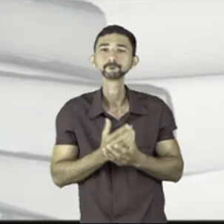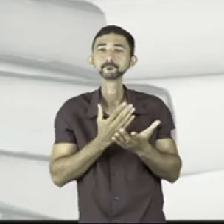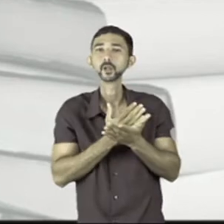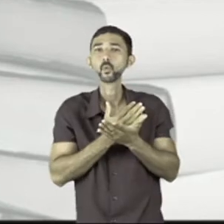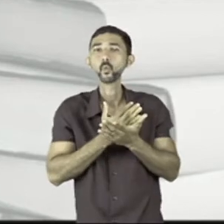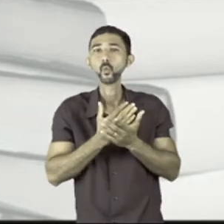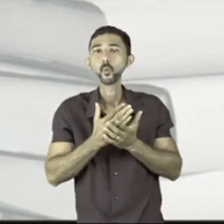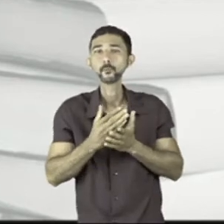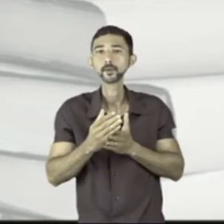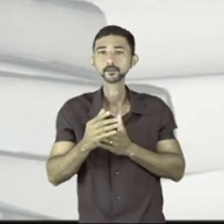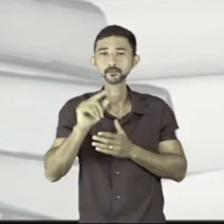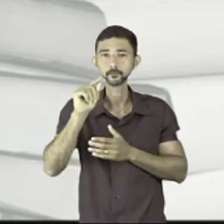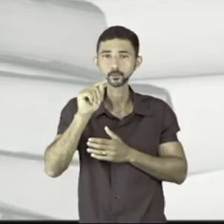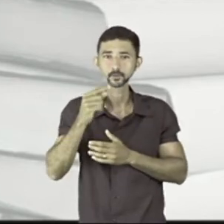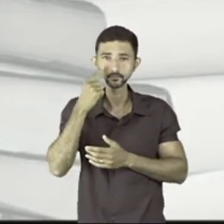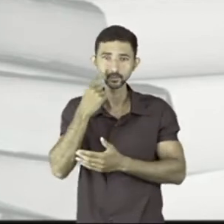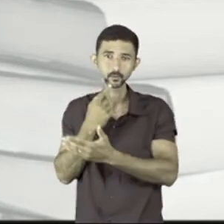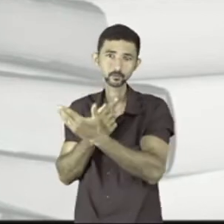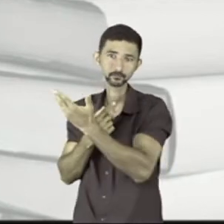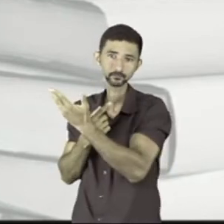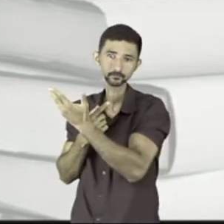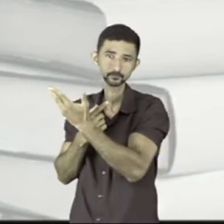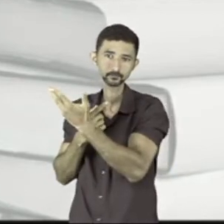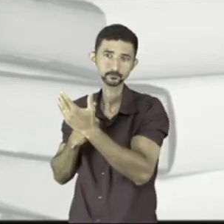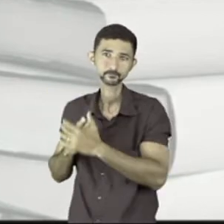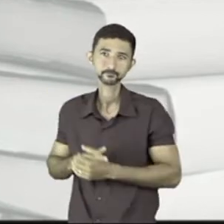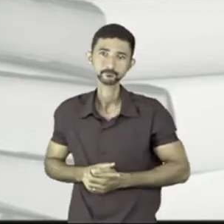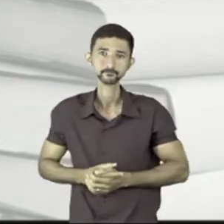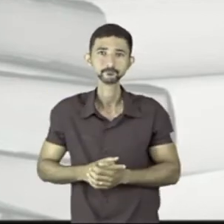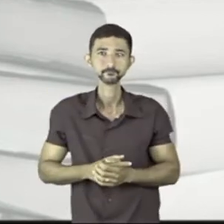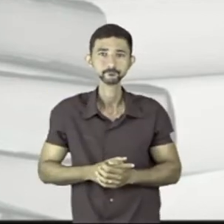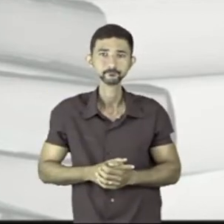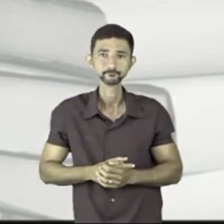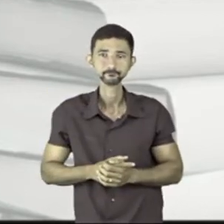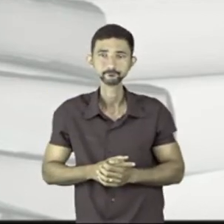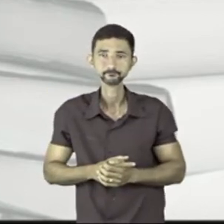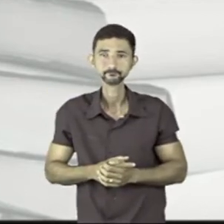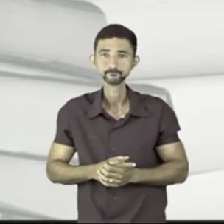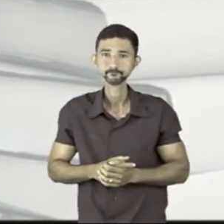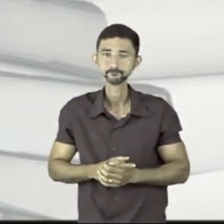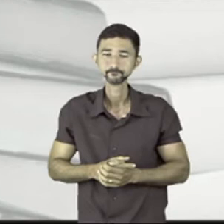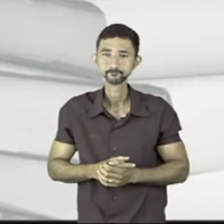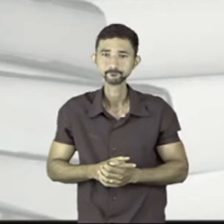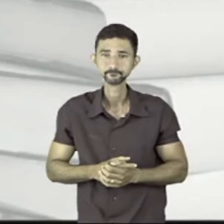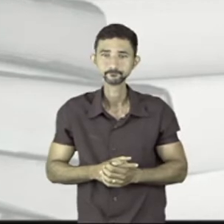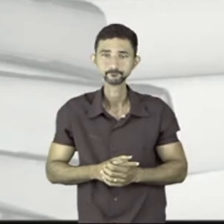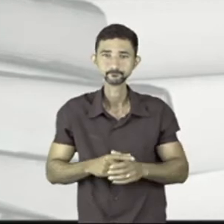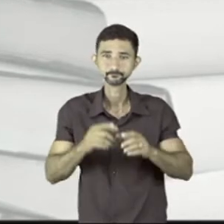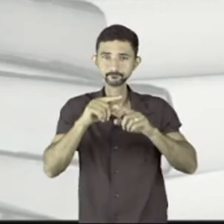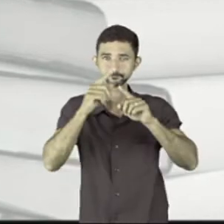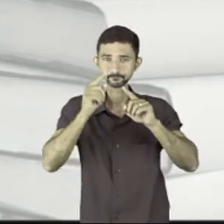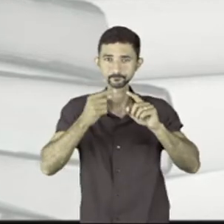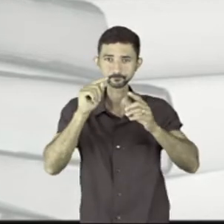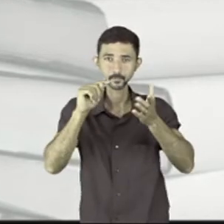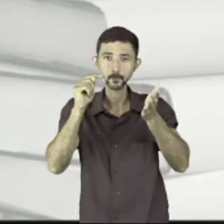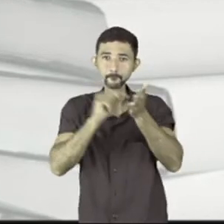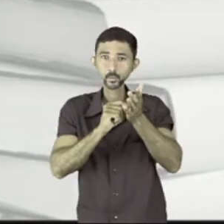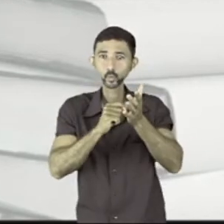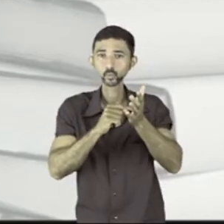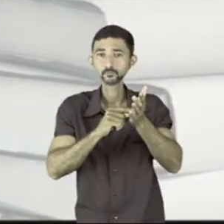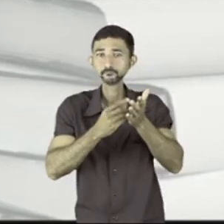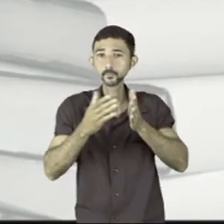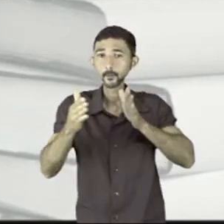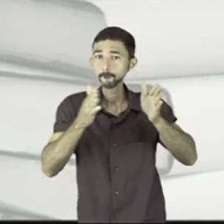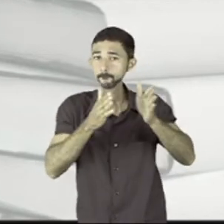começa bem aqui. Eu estou sinalizando para você com esse apontadorzinho em vermelho. Então, aqui começa um período.